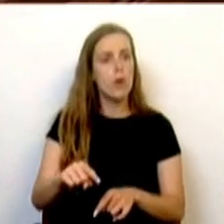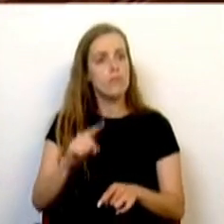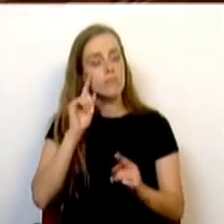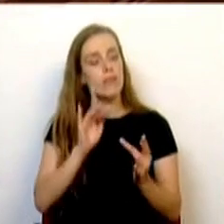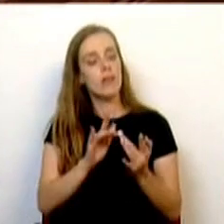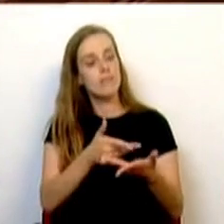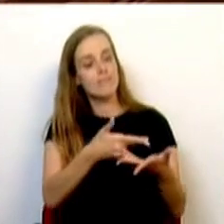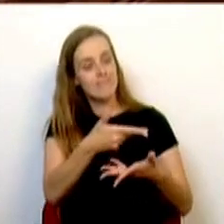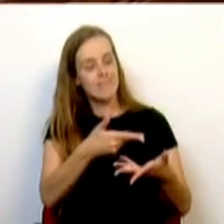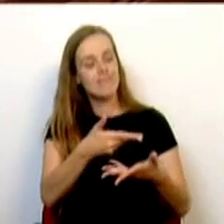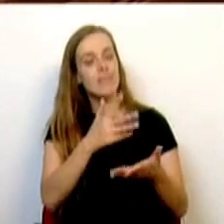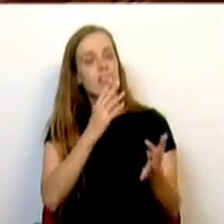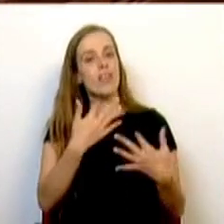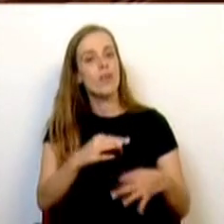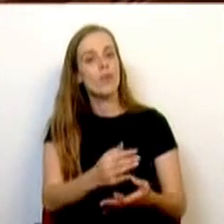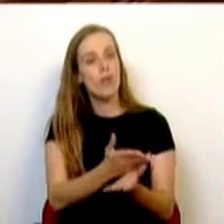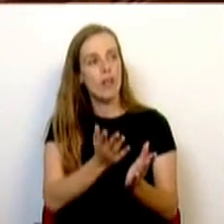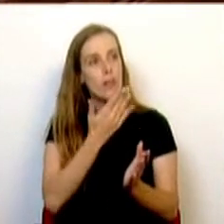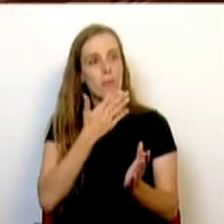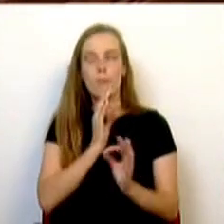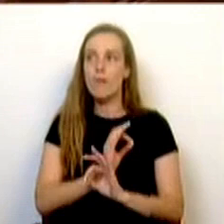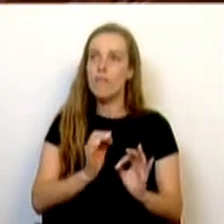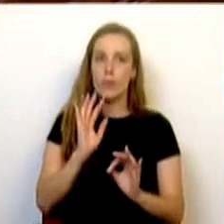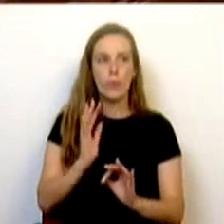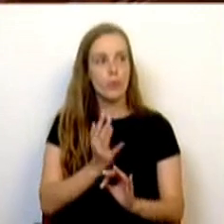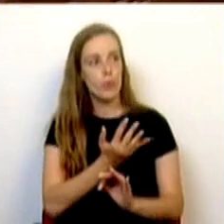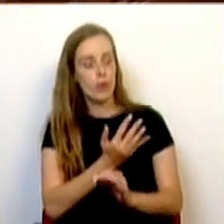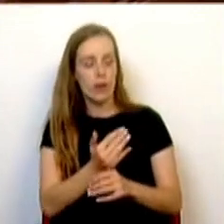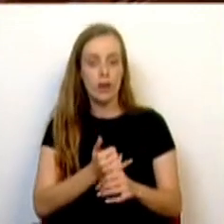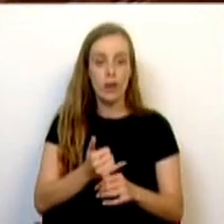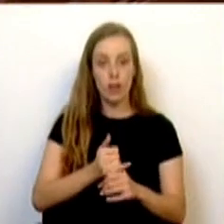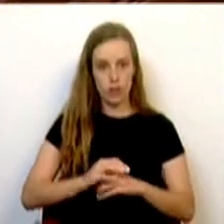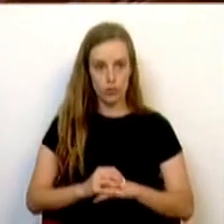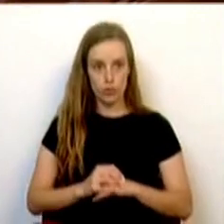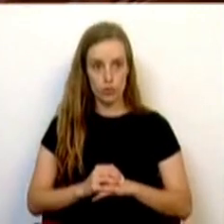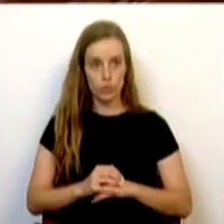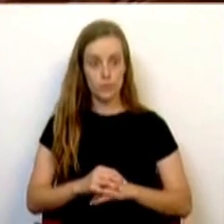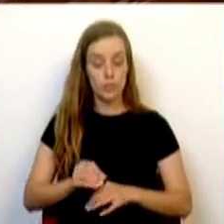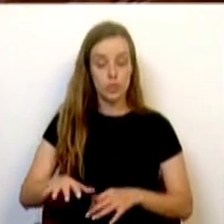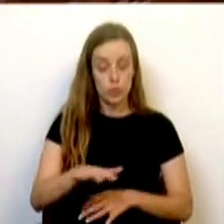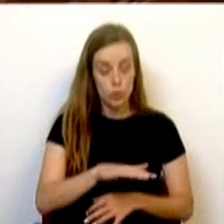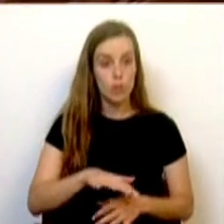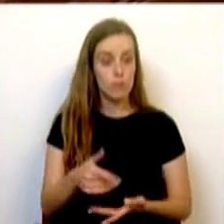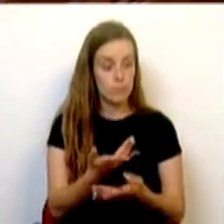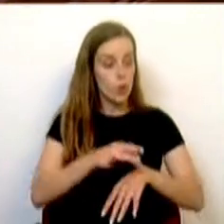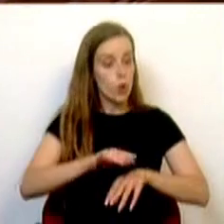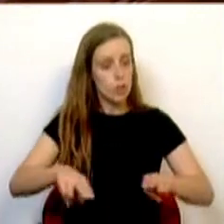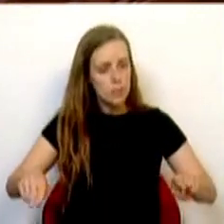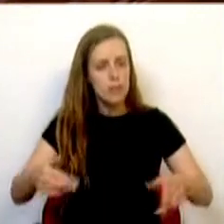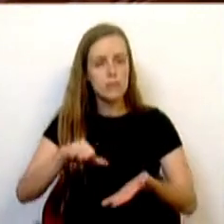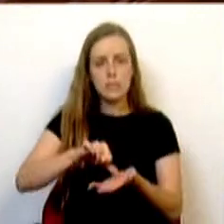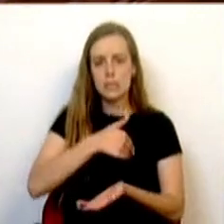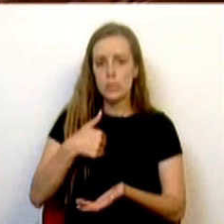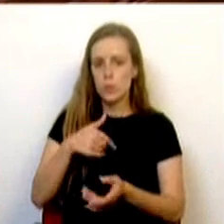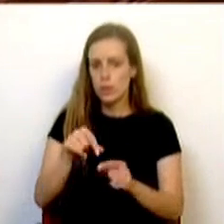beleza natural deslumbrante, num ambiente acolhedor das ilhas. A região está dotada de hospitais e centros de